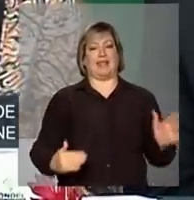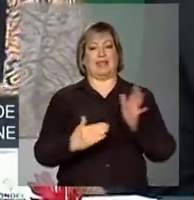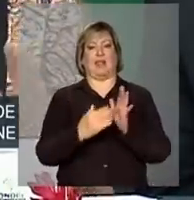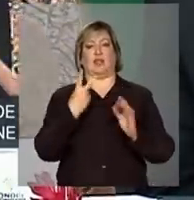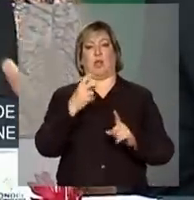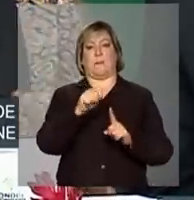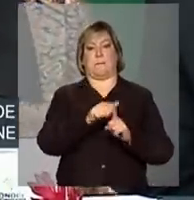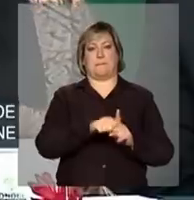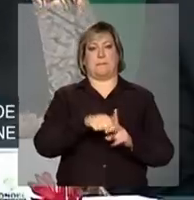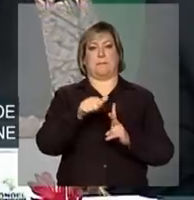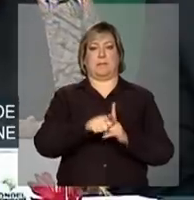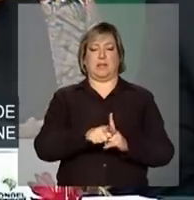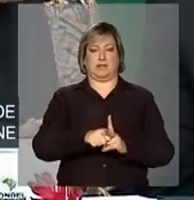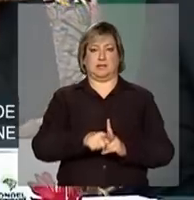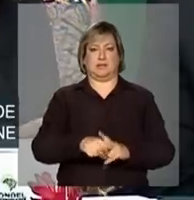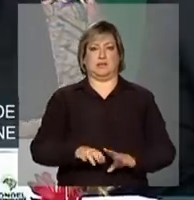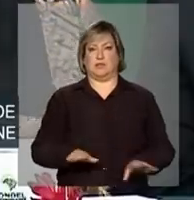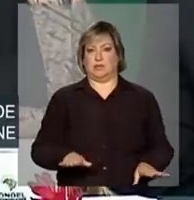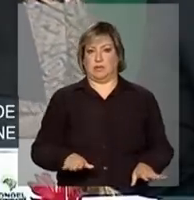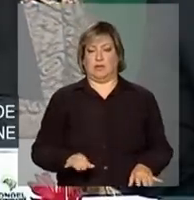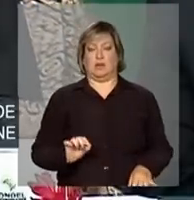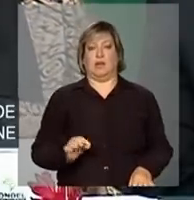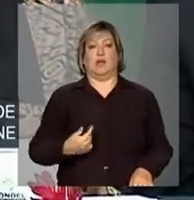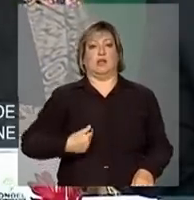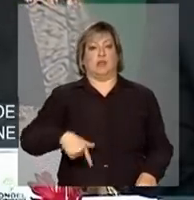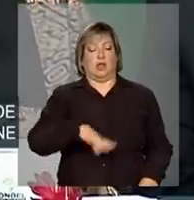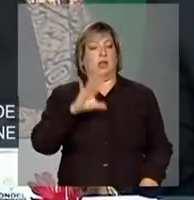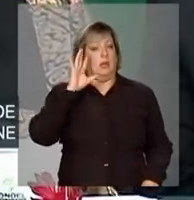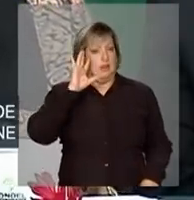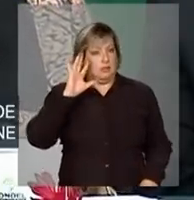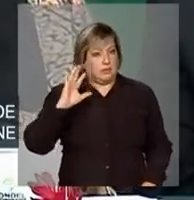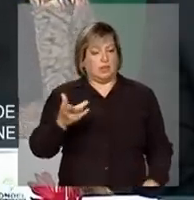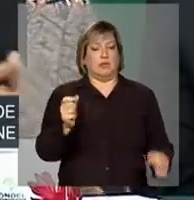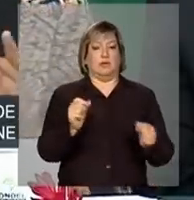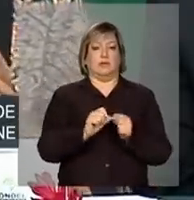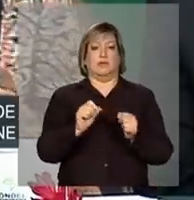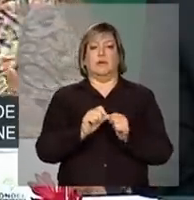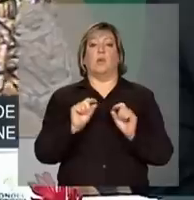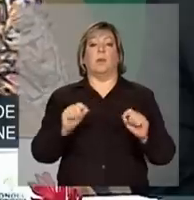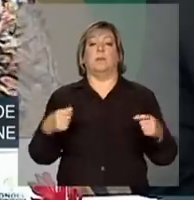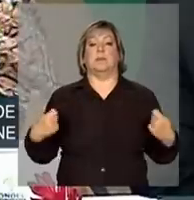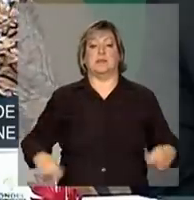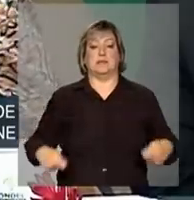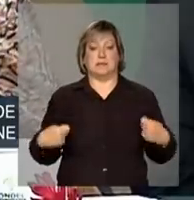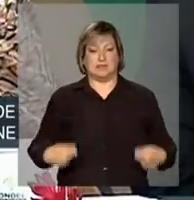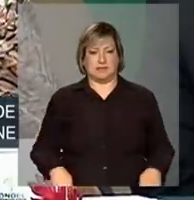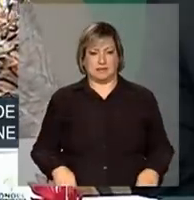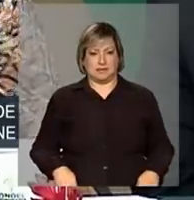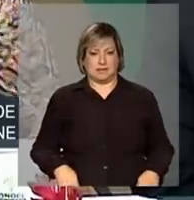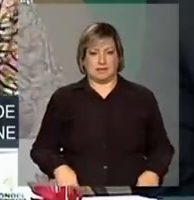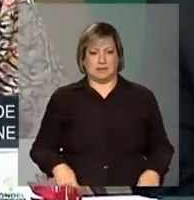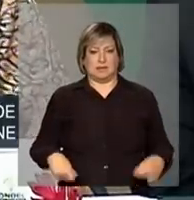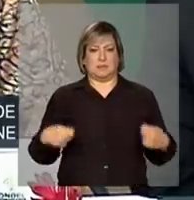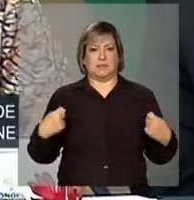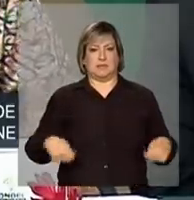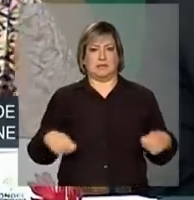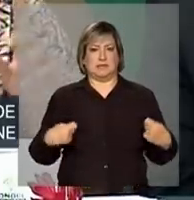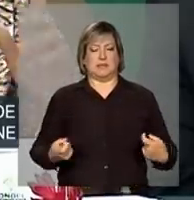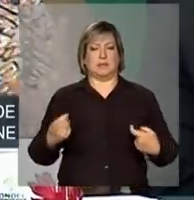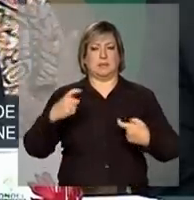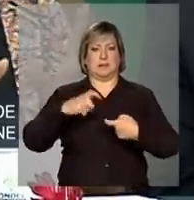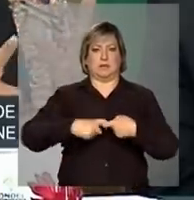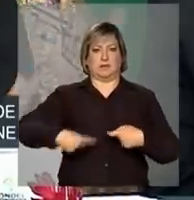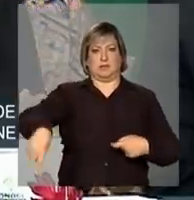e iremos tomar as providências cabíveis e precisamos da parceria dos senhores governadores